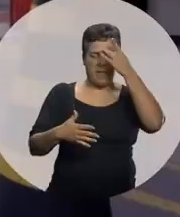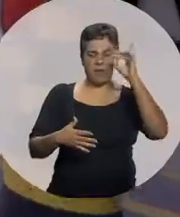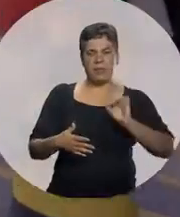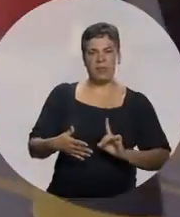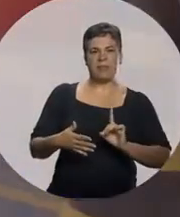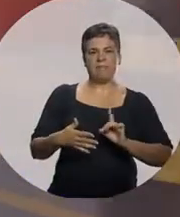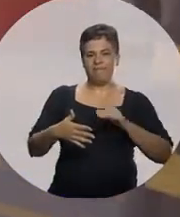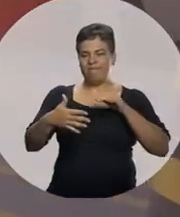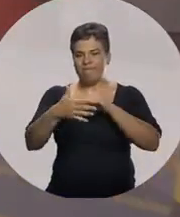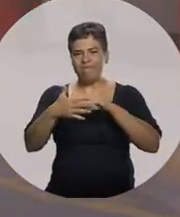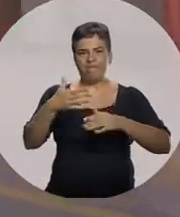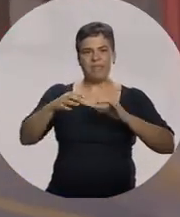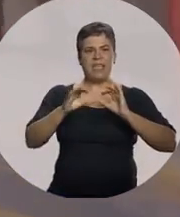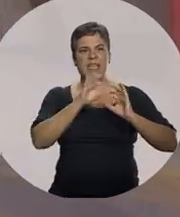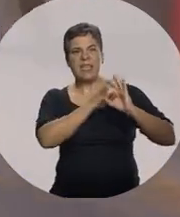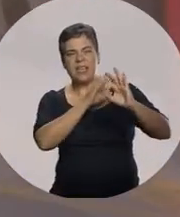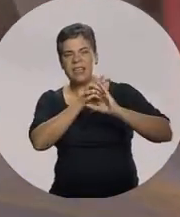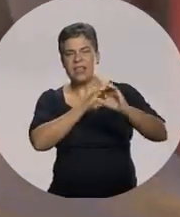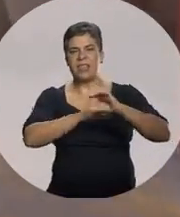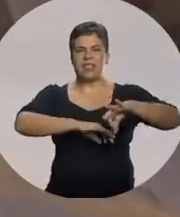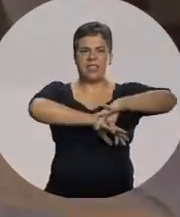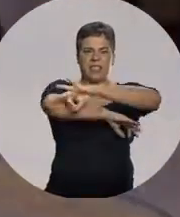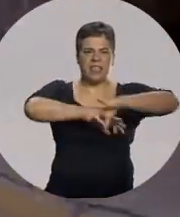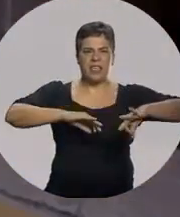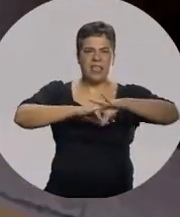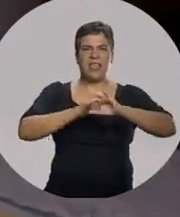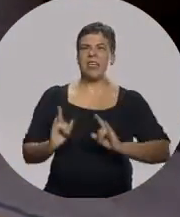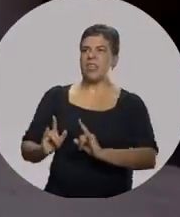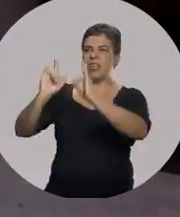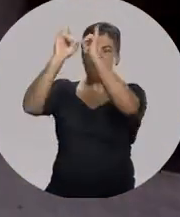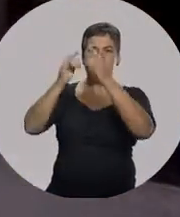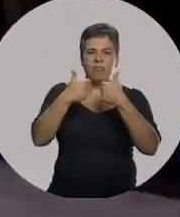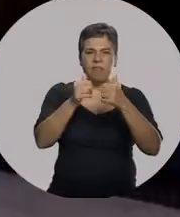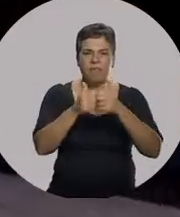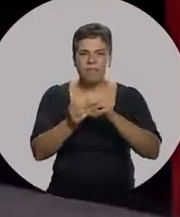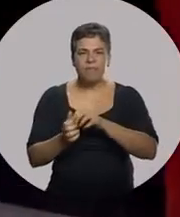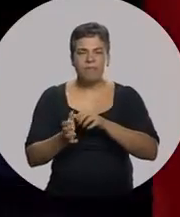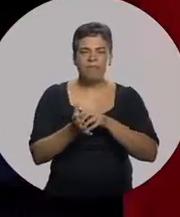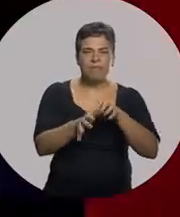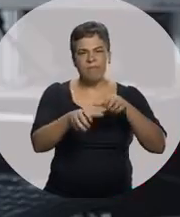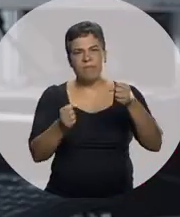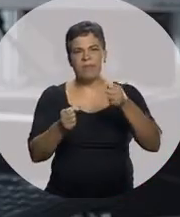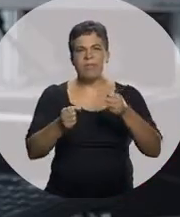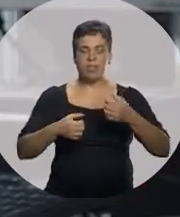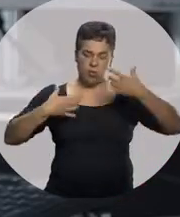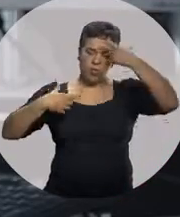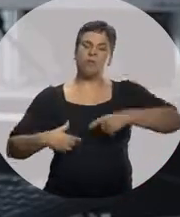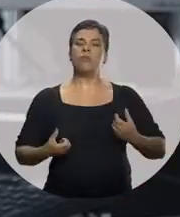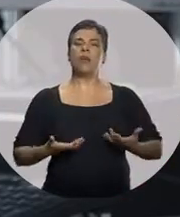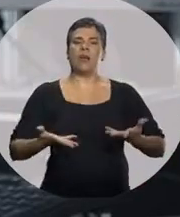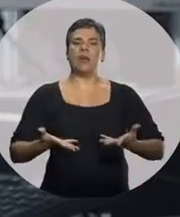Isto é, as barreiras na arquitetura, nos edifícios, nos transportes Nas atitudes das